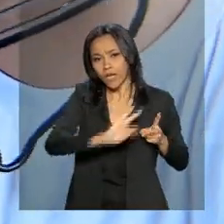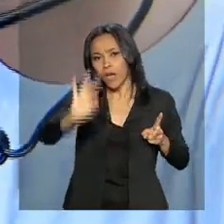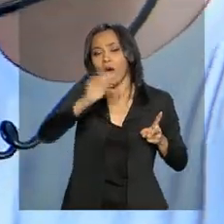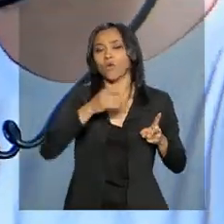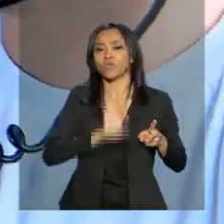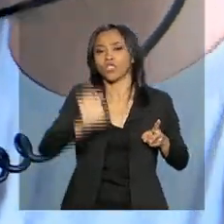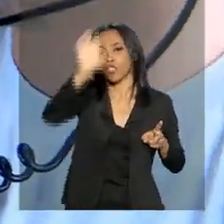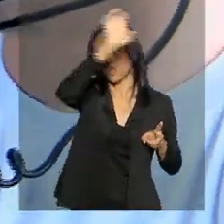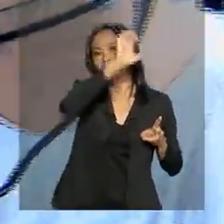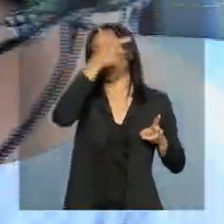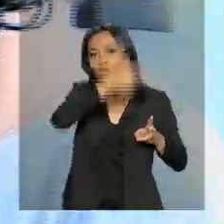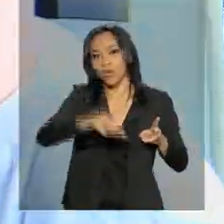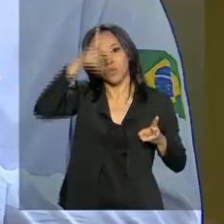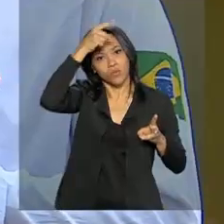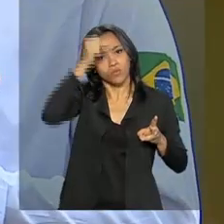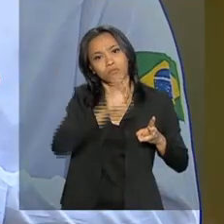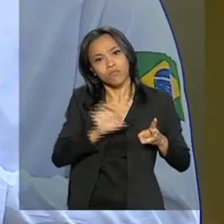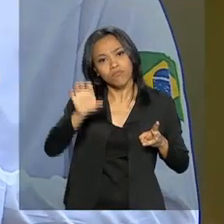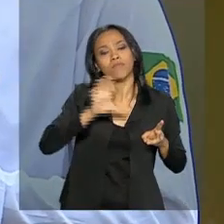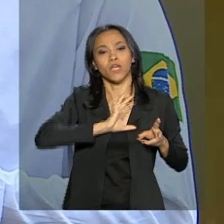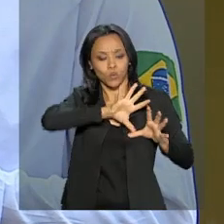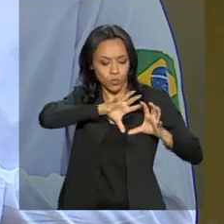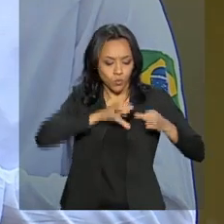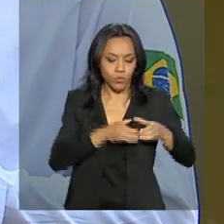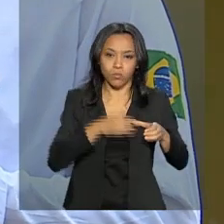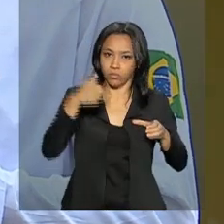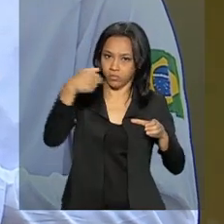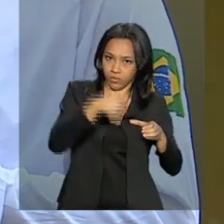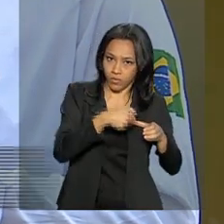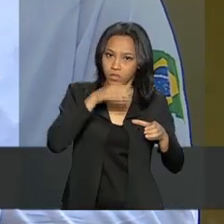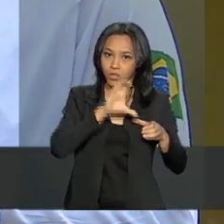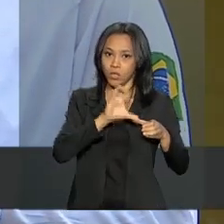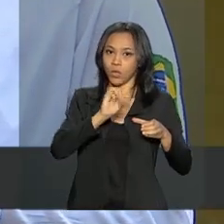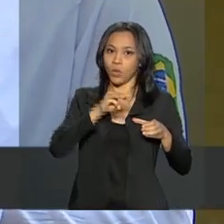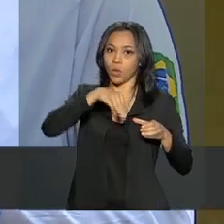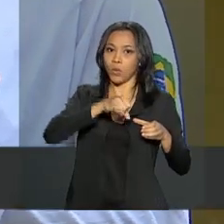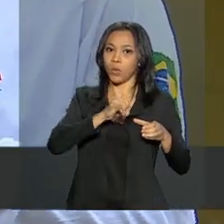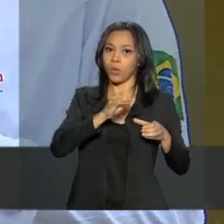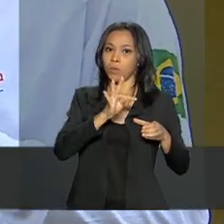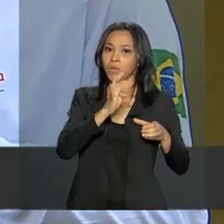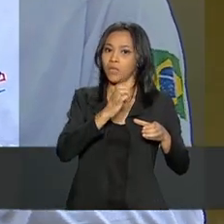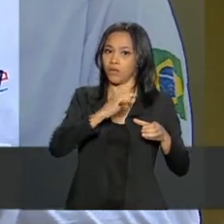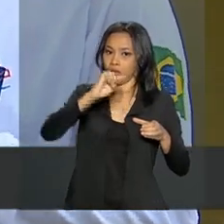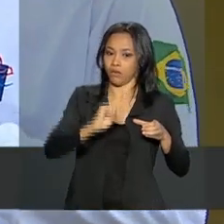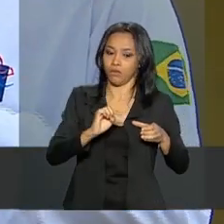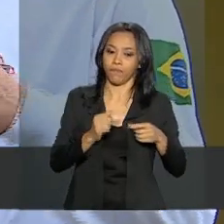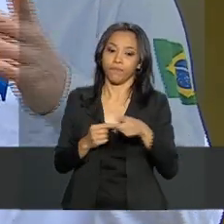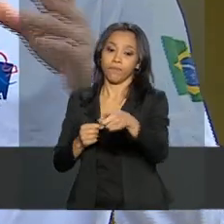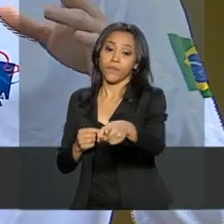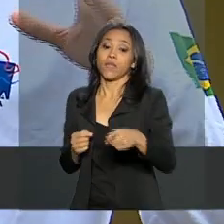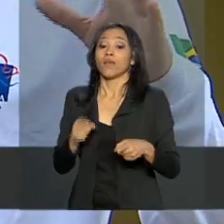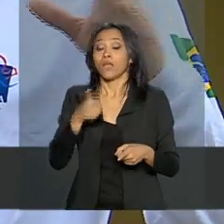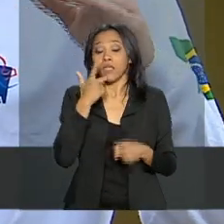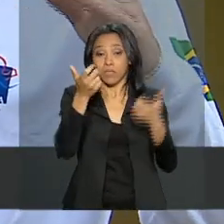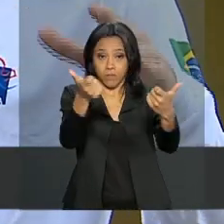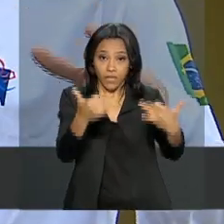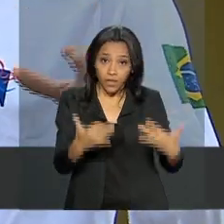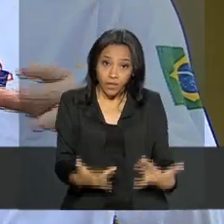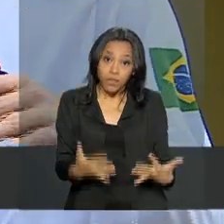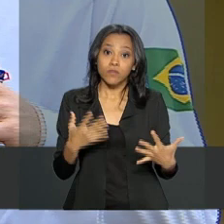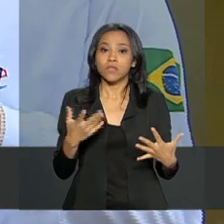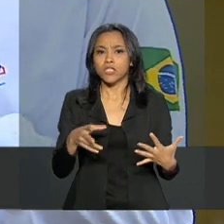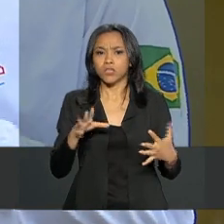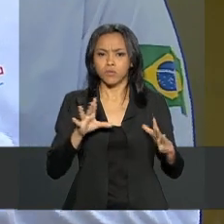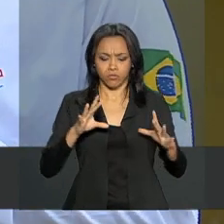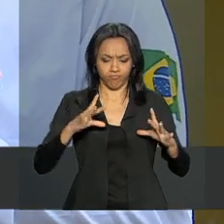outras organizações públicas. Você tem um impacto muito grande em retirada de qualquer jeito, seja ele disposto na calha do